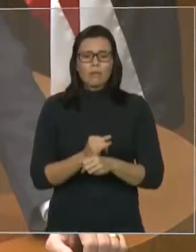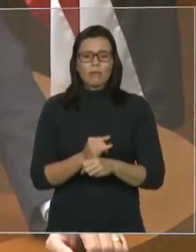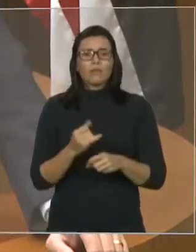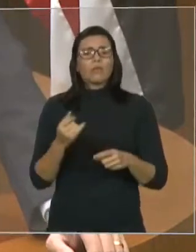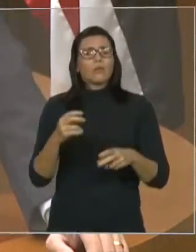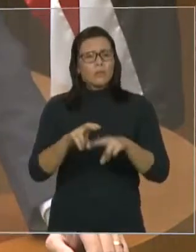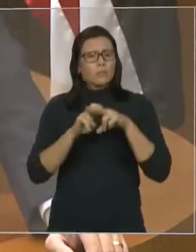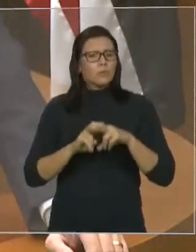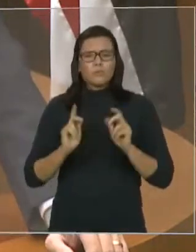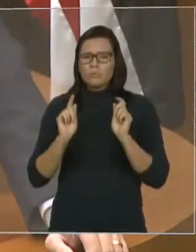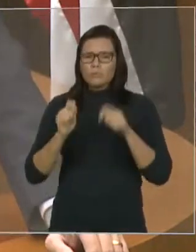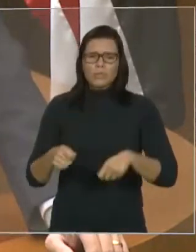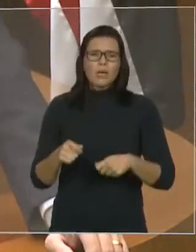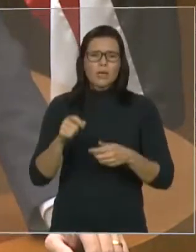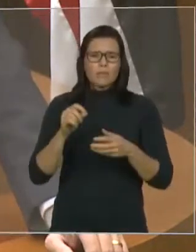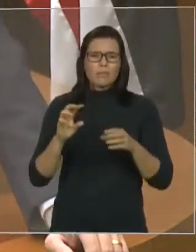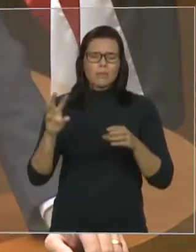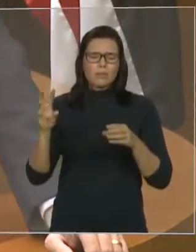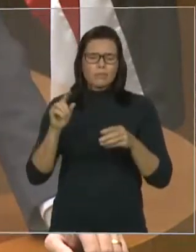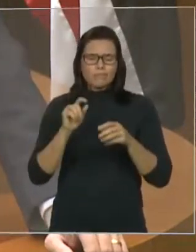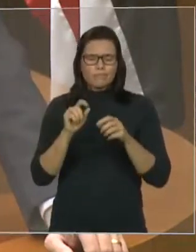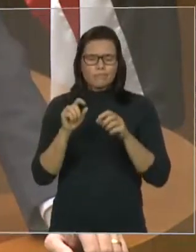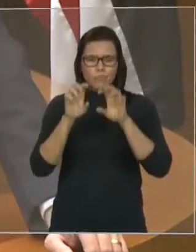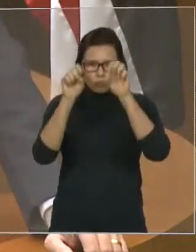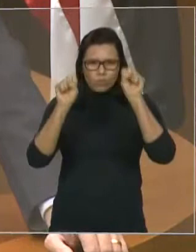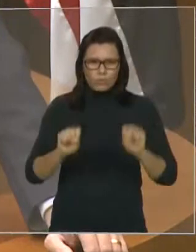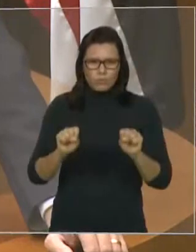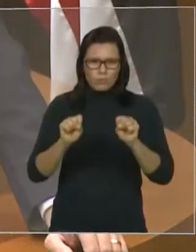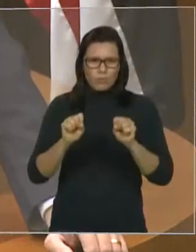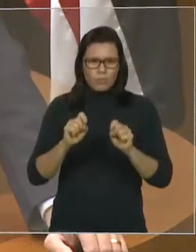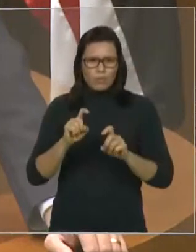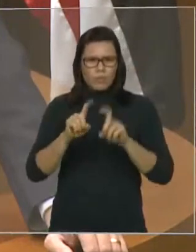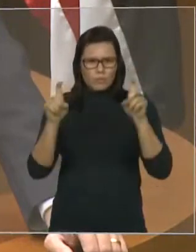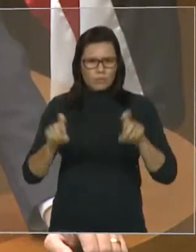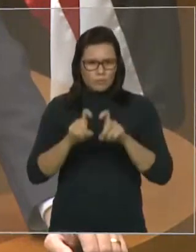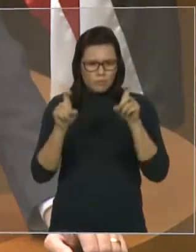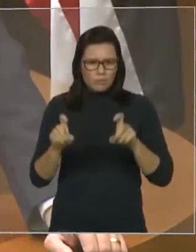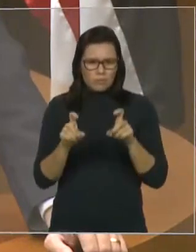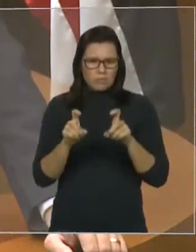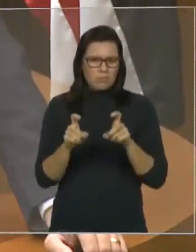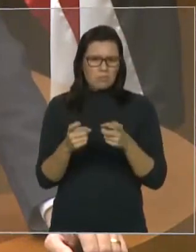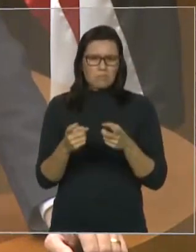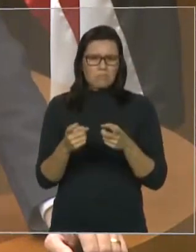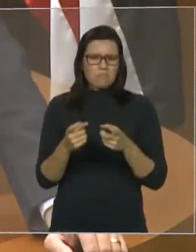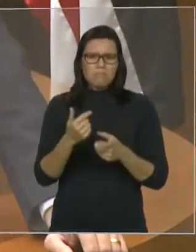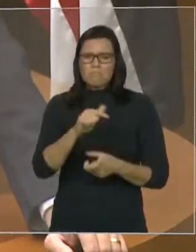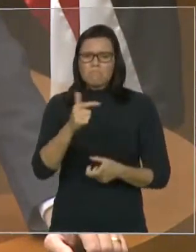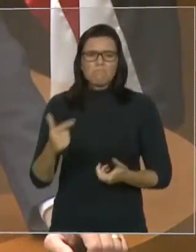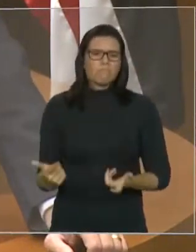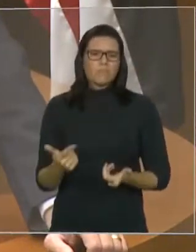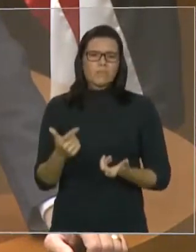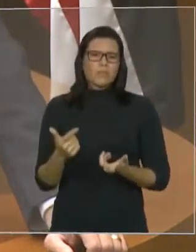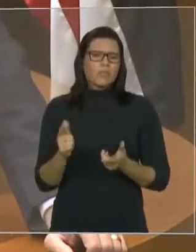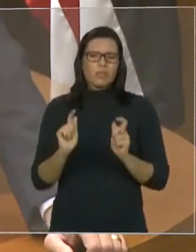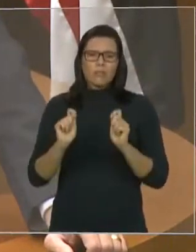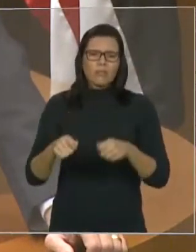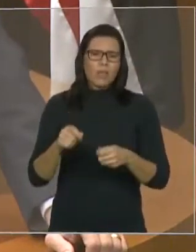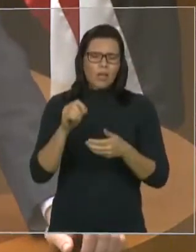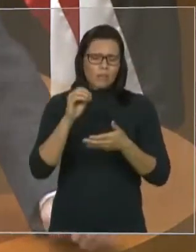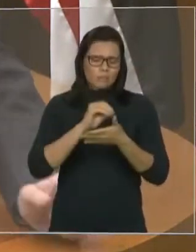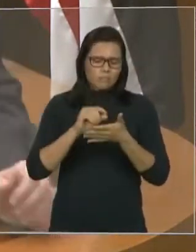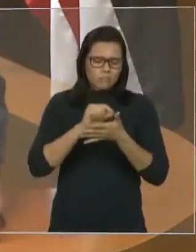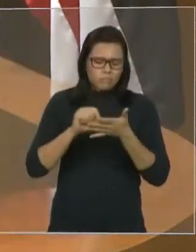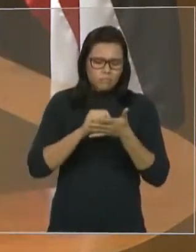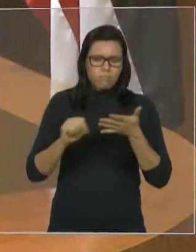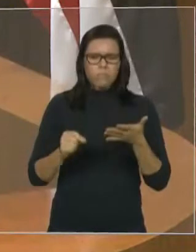Atualmente, para poder trabalhar, é preciso levar um computador decente para a delegacia, além de ter que usar sua própria internet